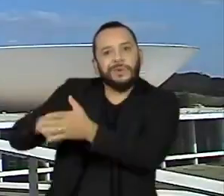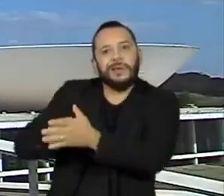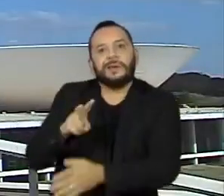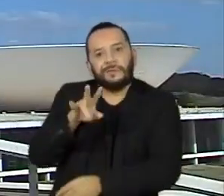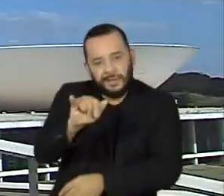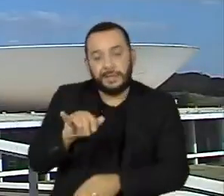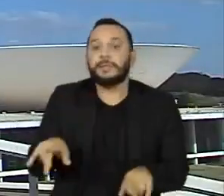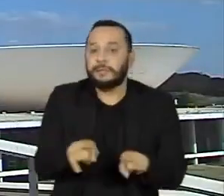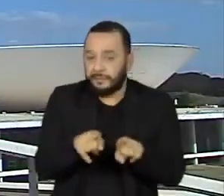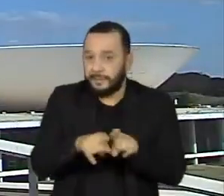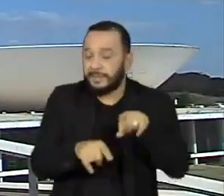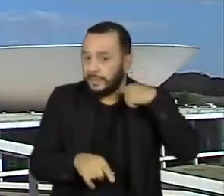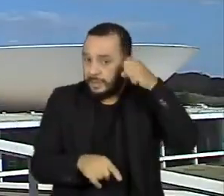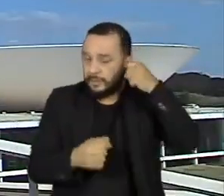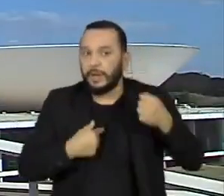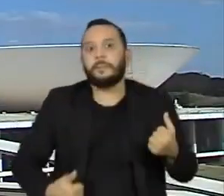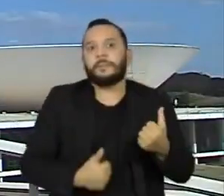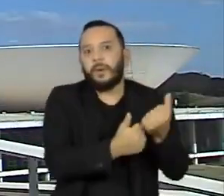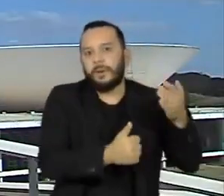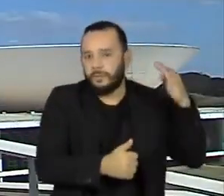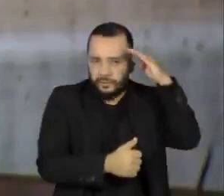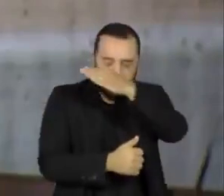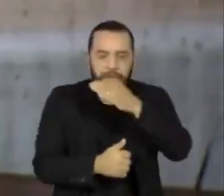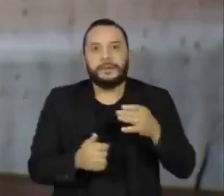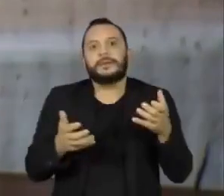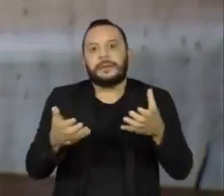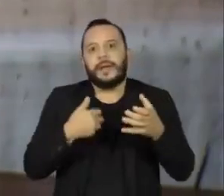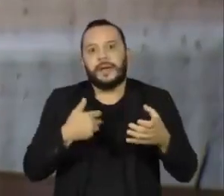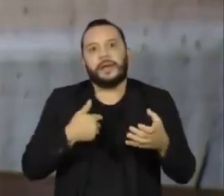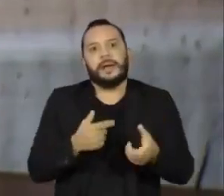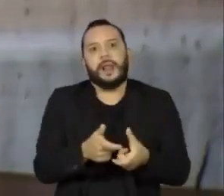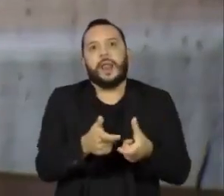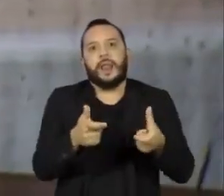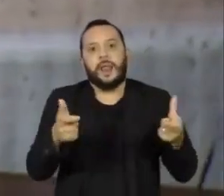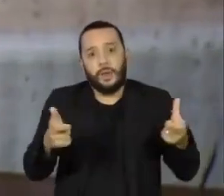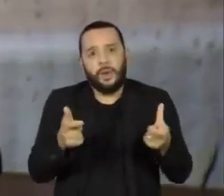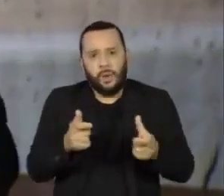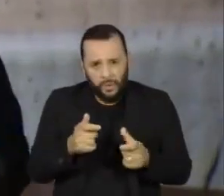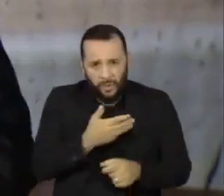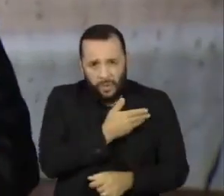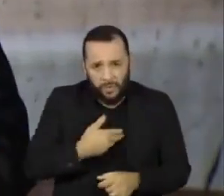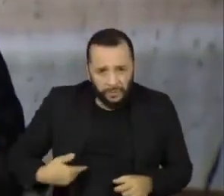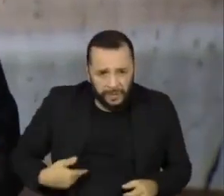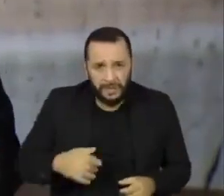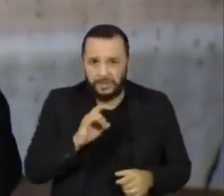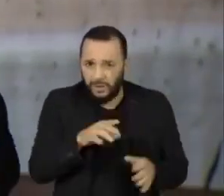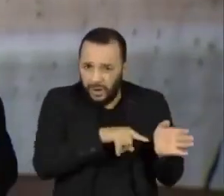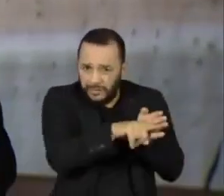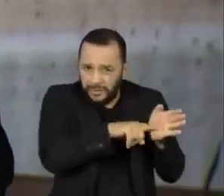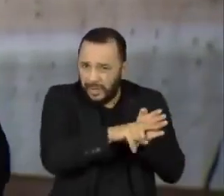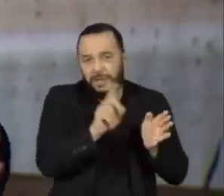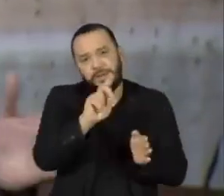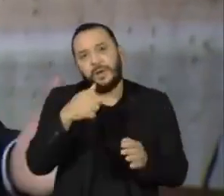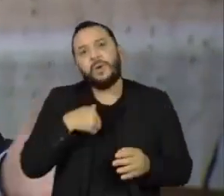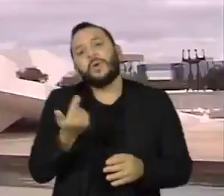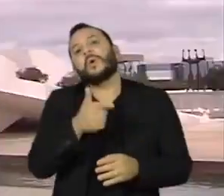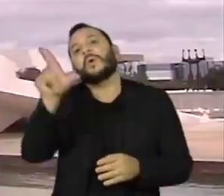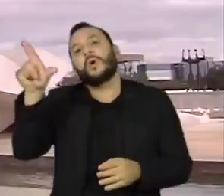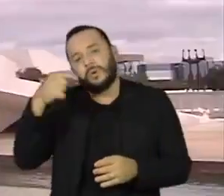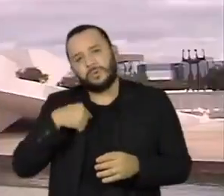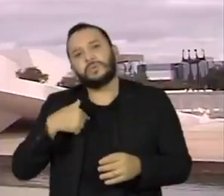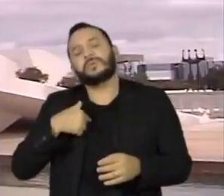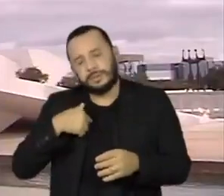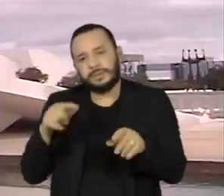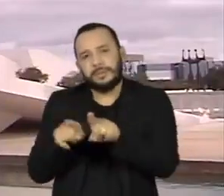bolsonaristas tentam ampliar o escopo da comissão para que o governo federal não seja o único ente da federação a ser investigado pela CPI.